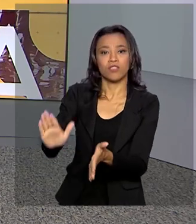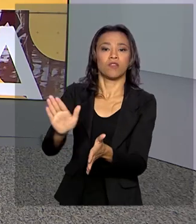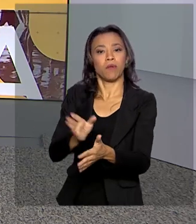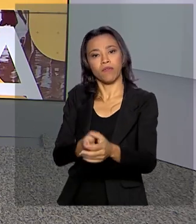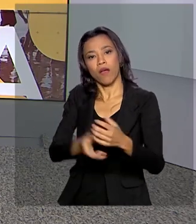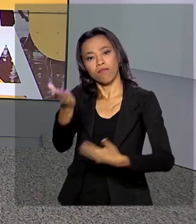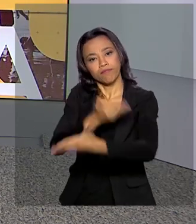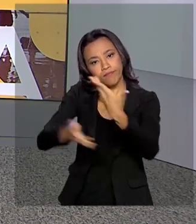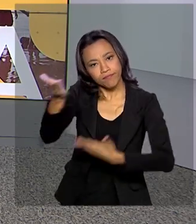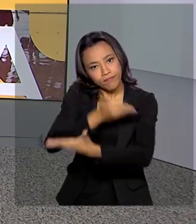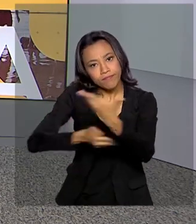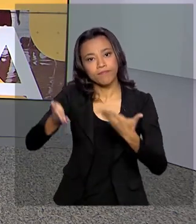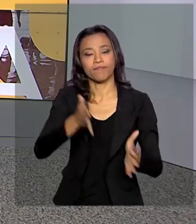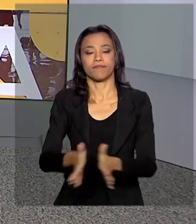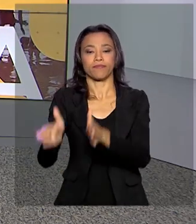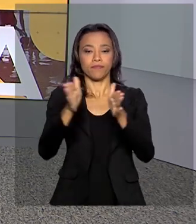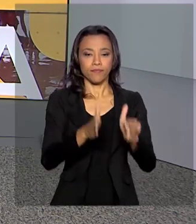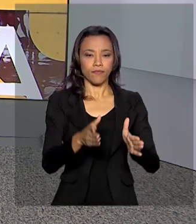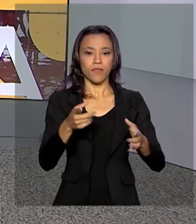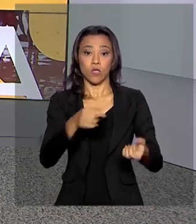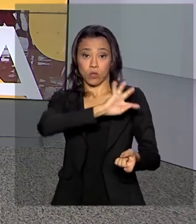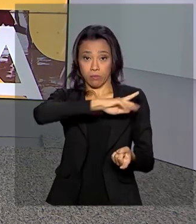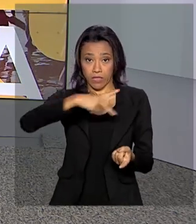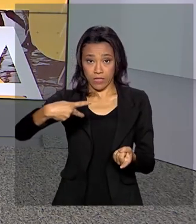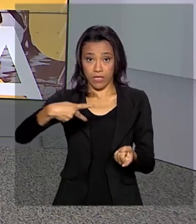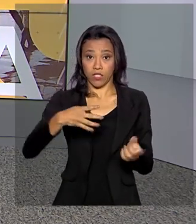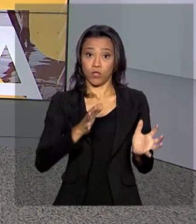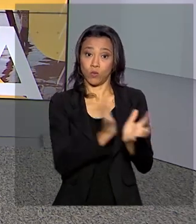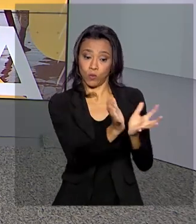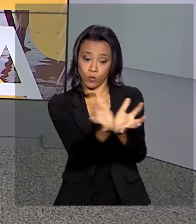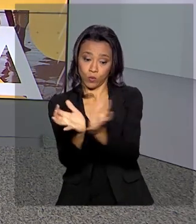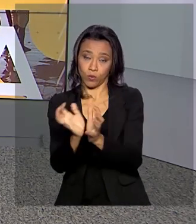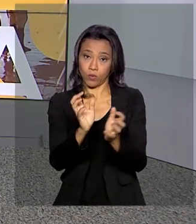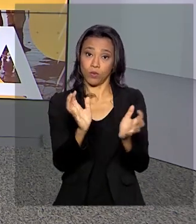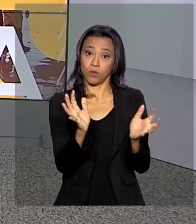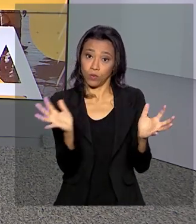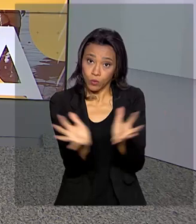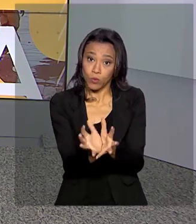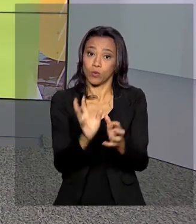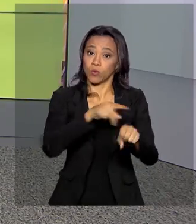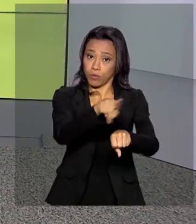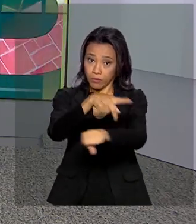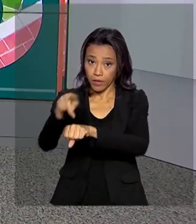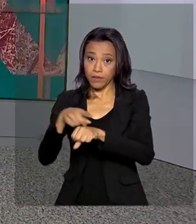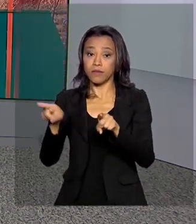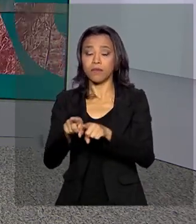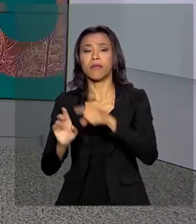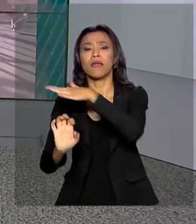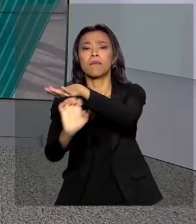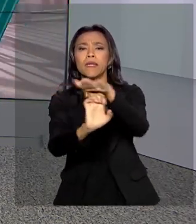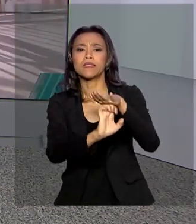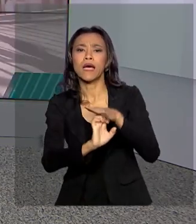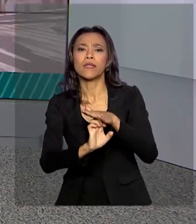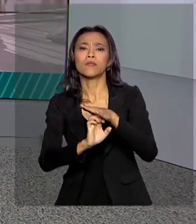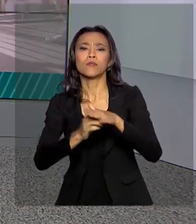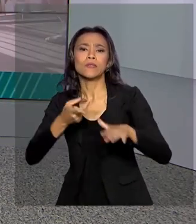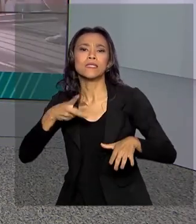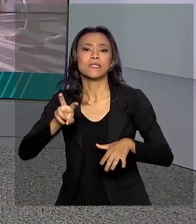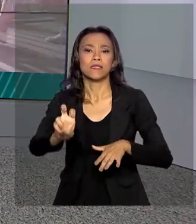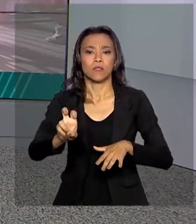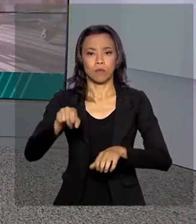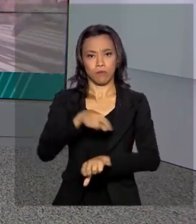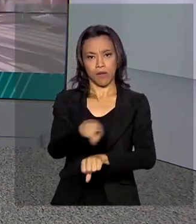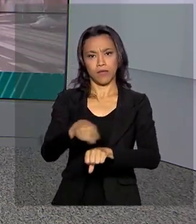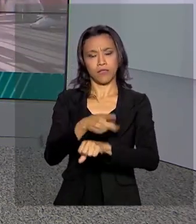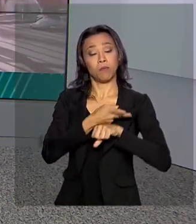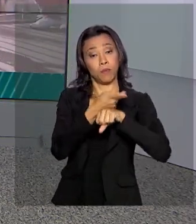E além dos chefes de Estado, o BRICS traz também a oportunidade de reunir empresários dos cinco países em busca de